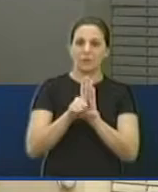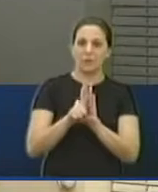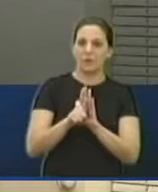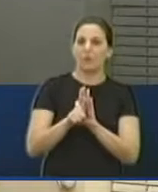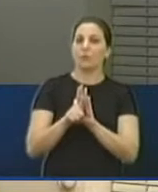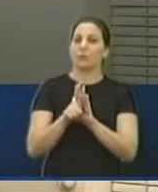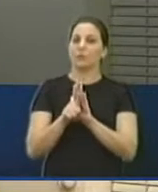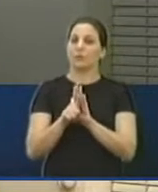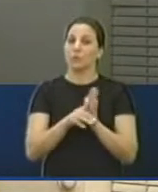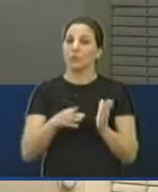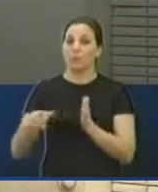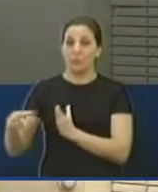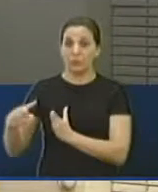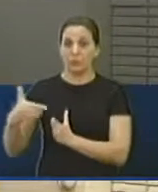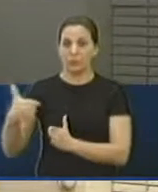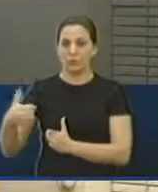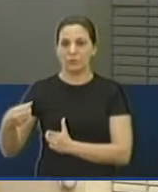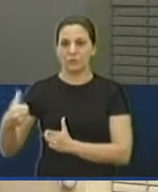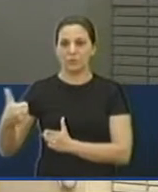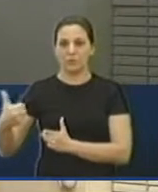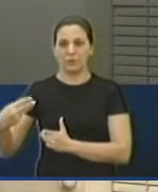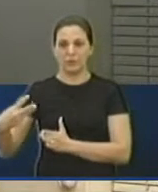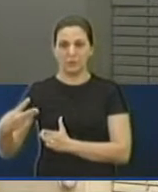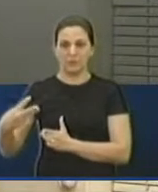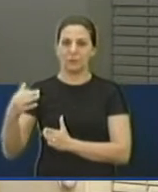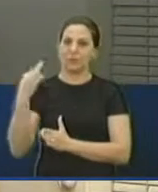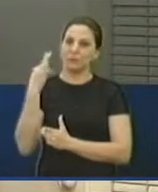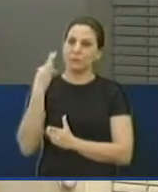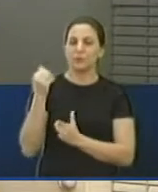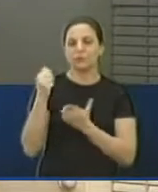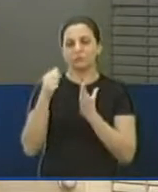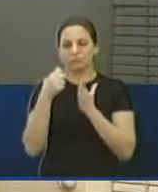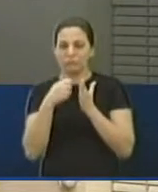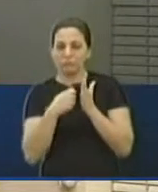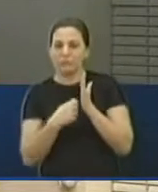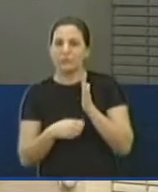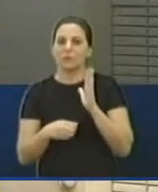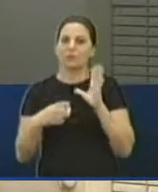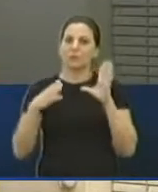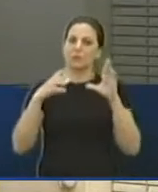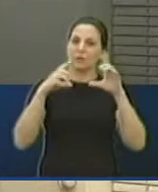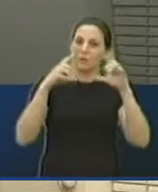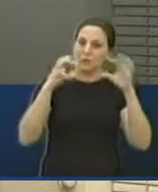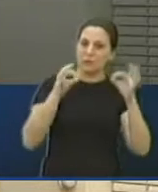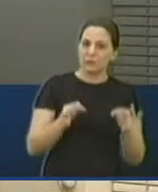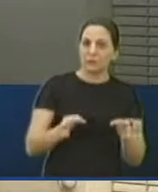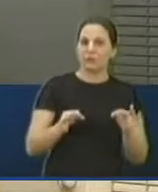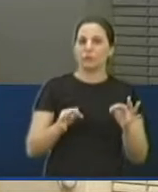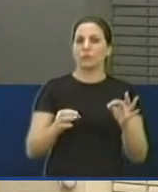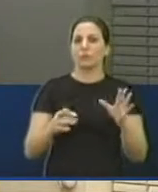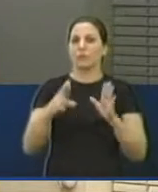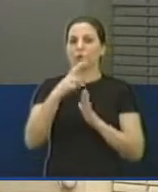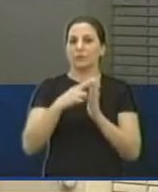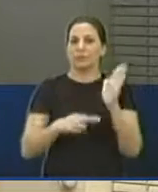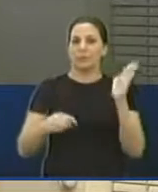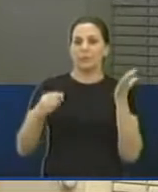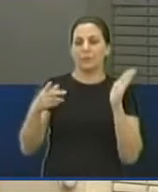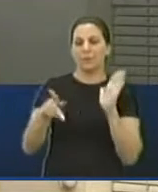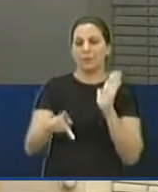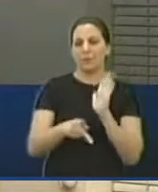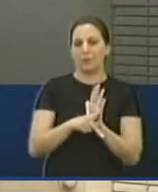fiscal 2013, a contabilidade da fundação, foi toda registrada, enquadramento, regime próprio, das entidades